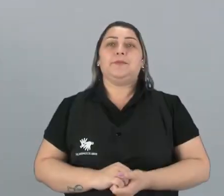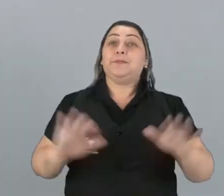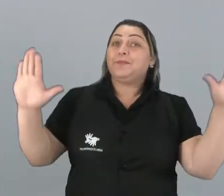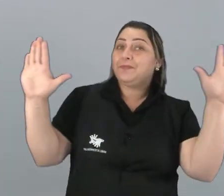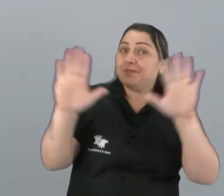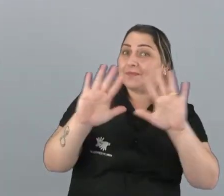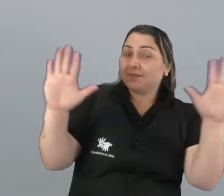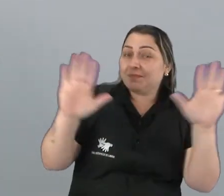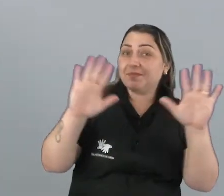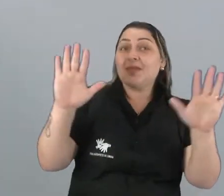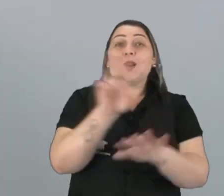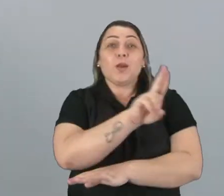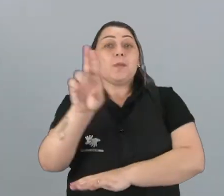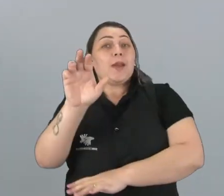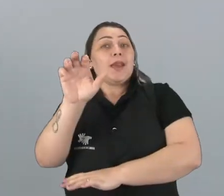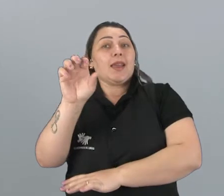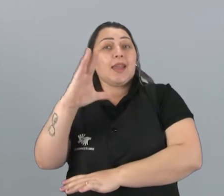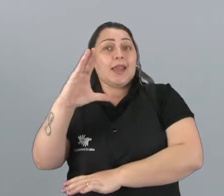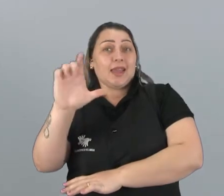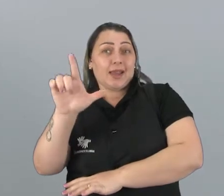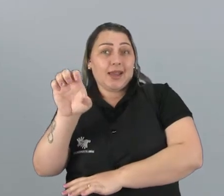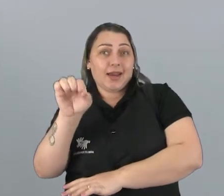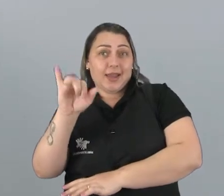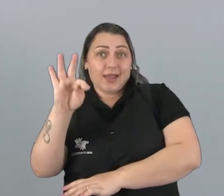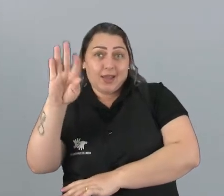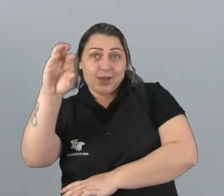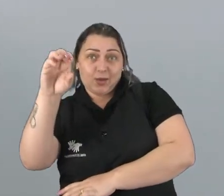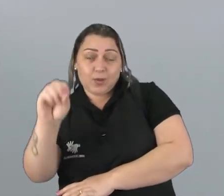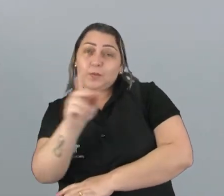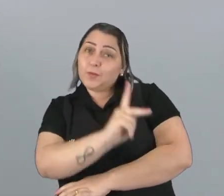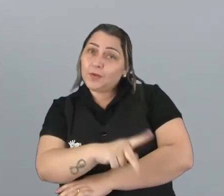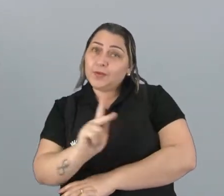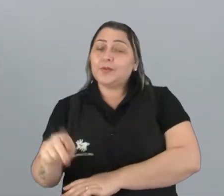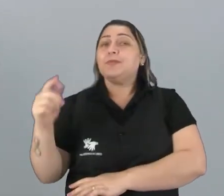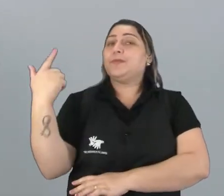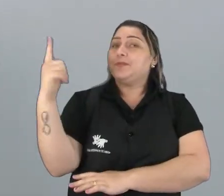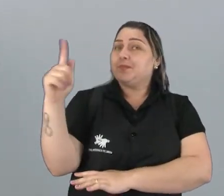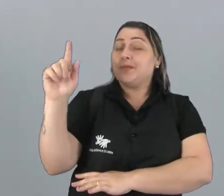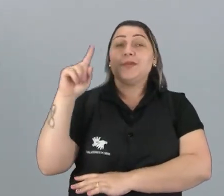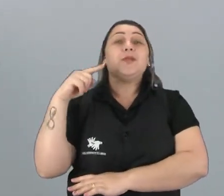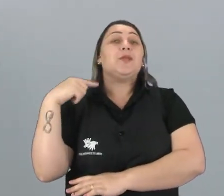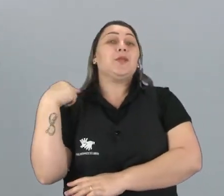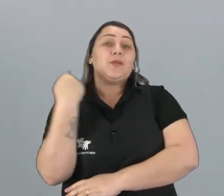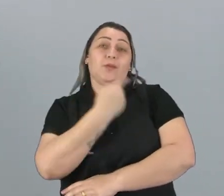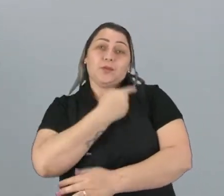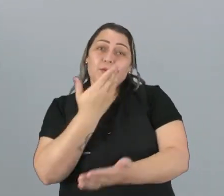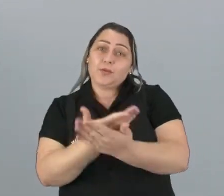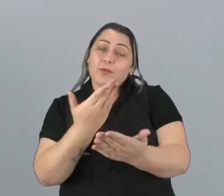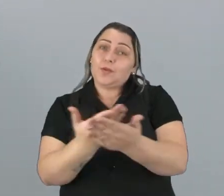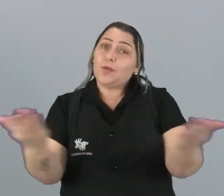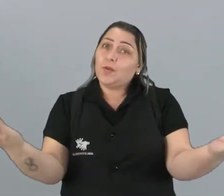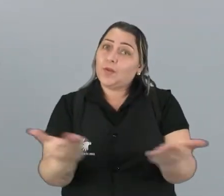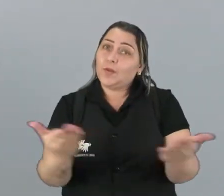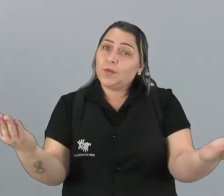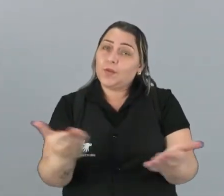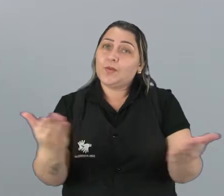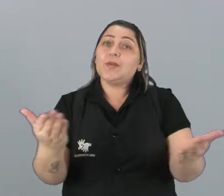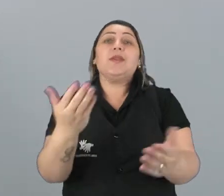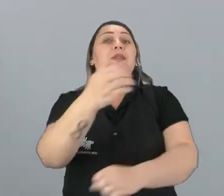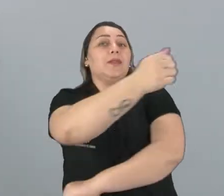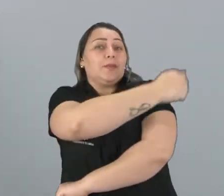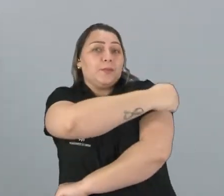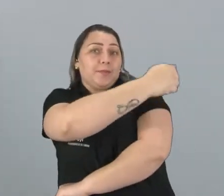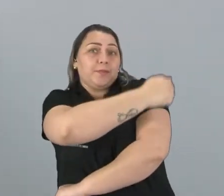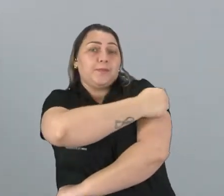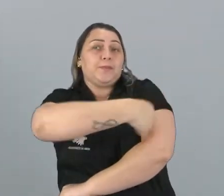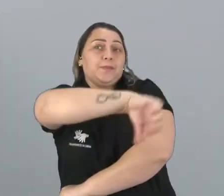Olá, meu nome é Cleio Tamaral, professor de Geografia, e o nosso estudo de hoje é voltado para os alunos